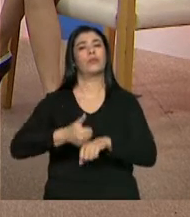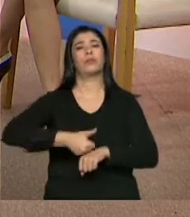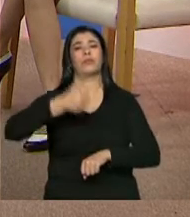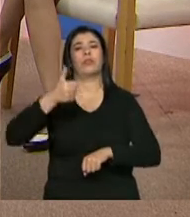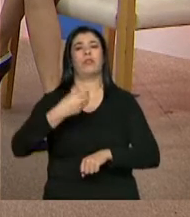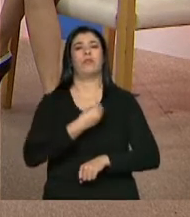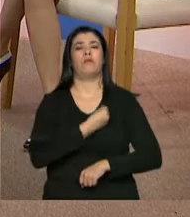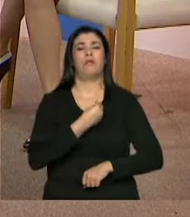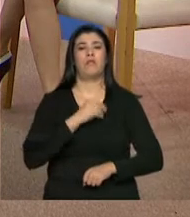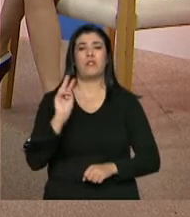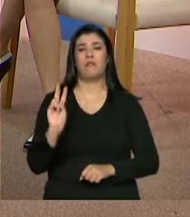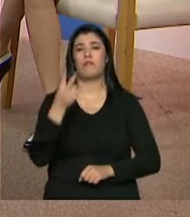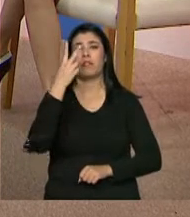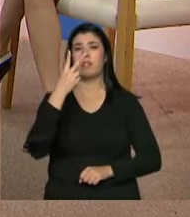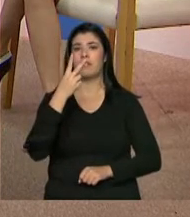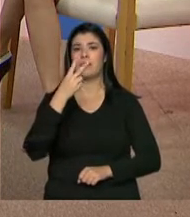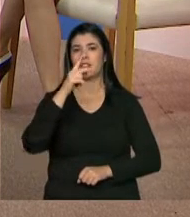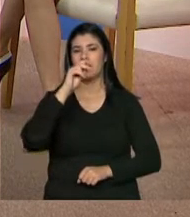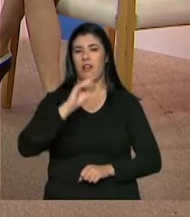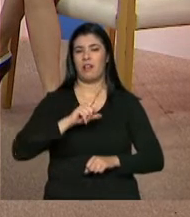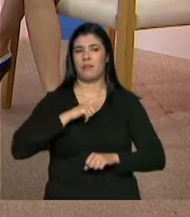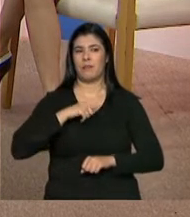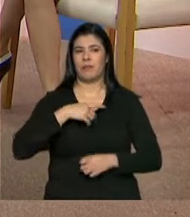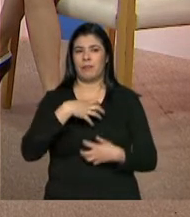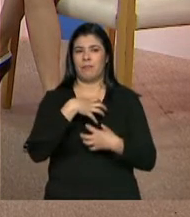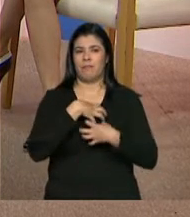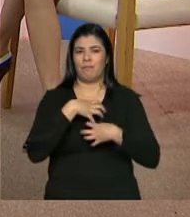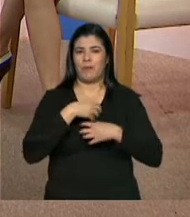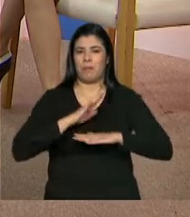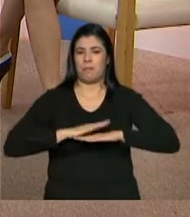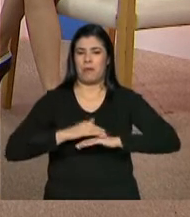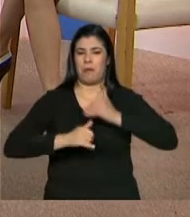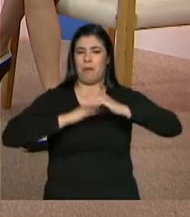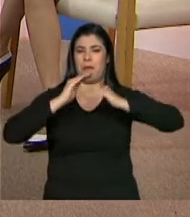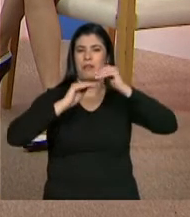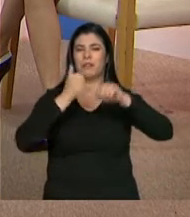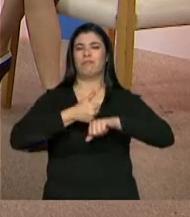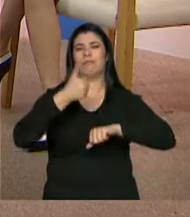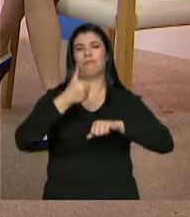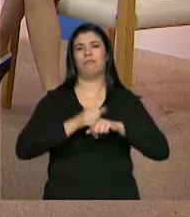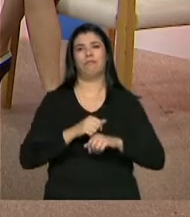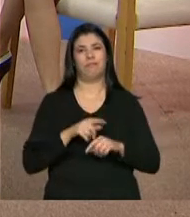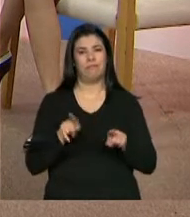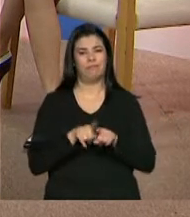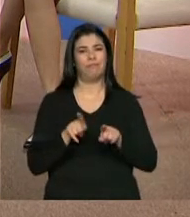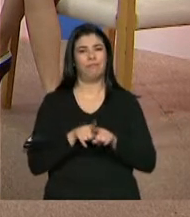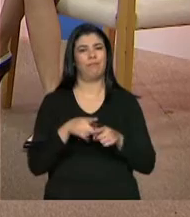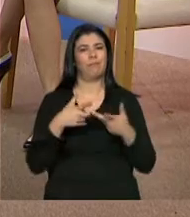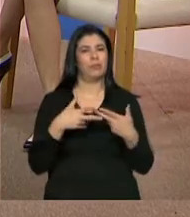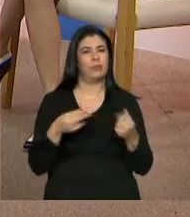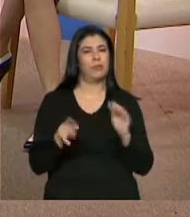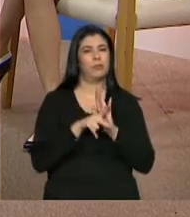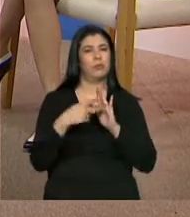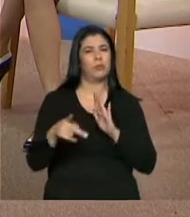né, aumentar a autoestima dessas famílias para poder ela superar aquela situação que se sobrepõe ali com as massacras pessoas,